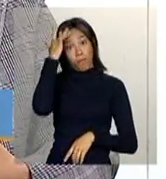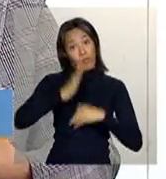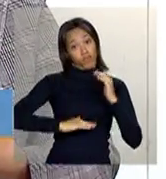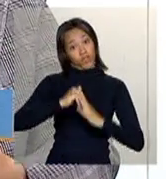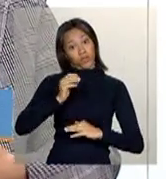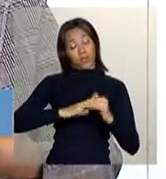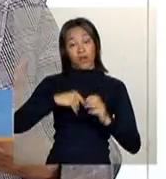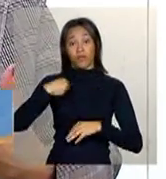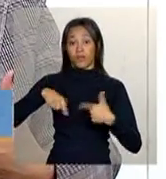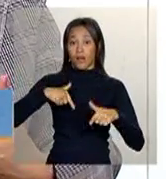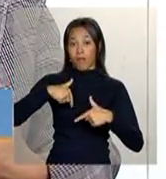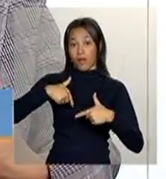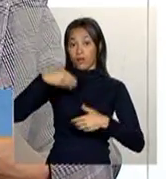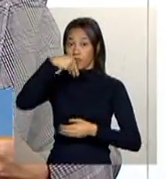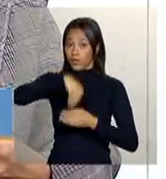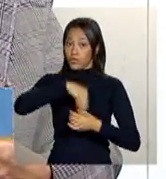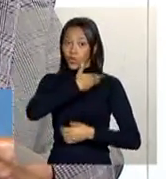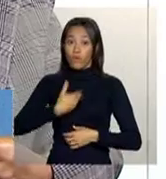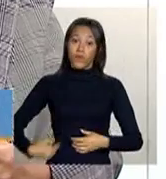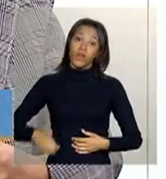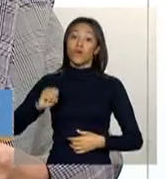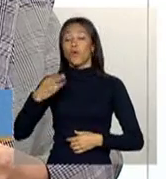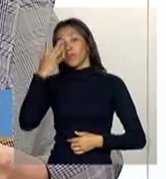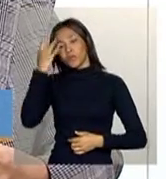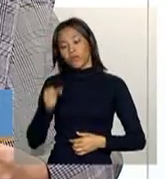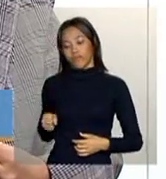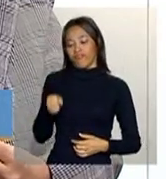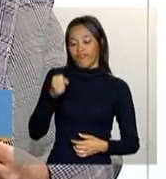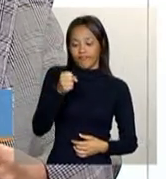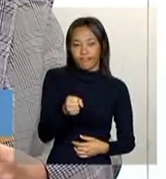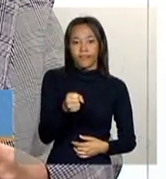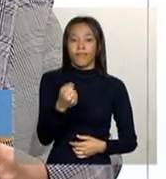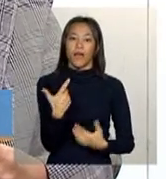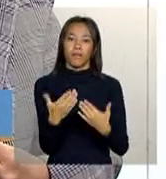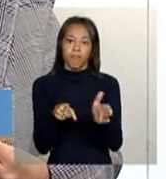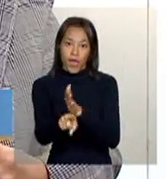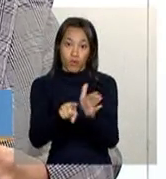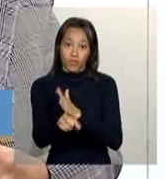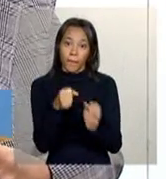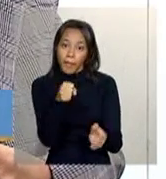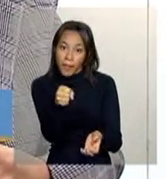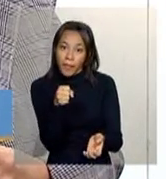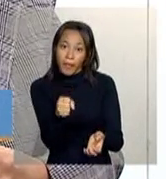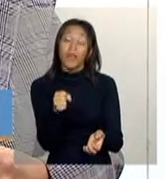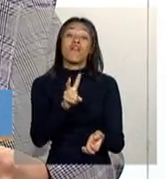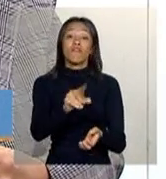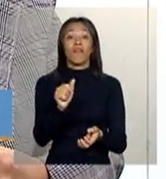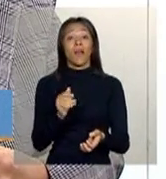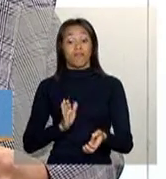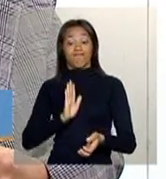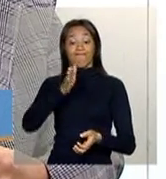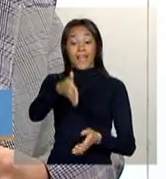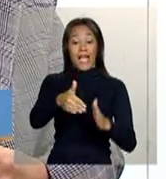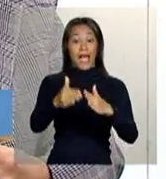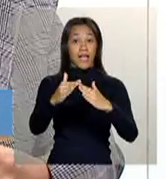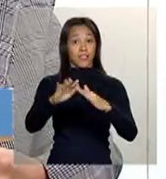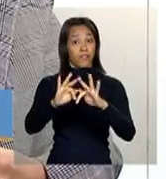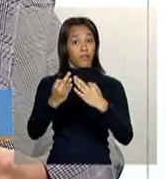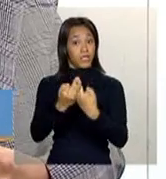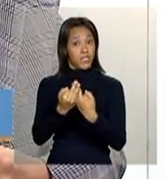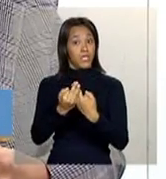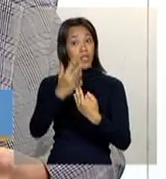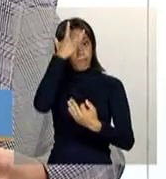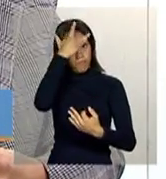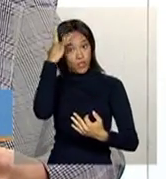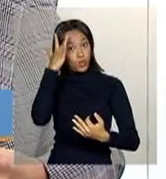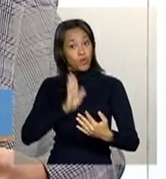um entrevistador, que faz essa questão. Ela muitas vezes vai, a gente orienta, que de preferência vá até a casa dessa família, vai até o